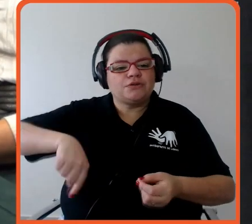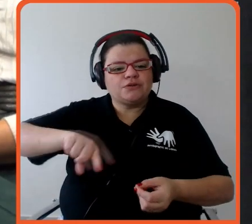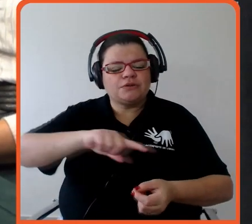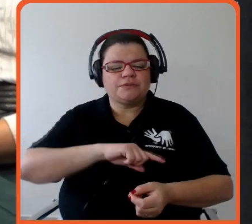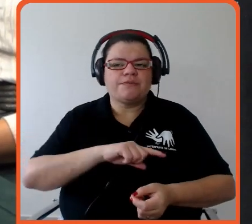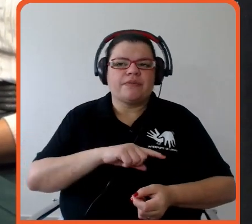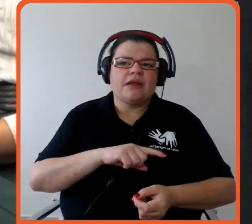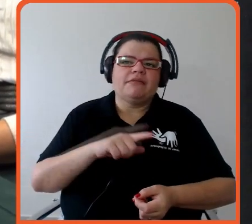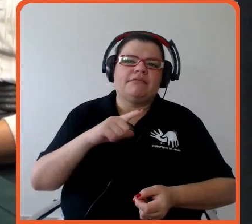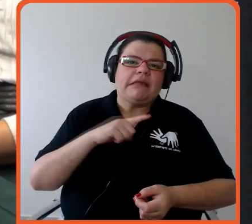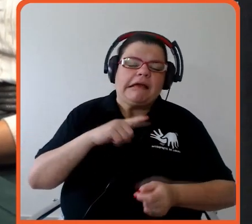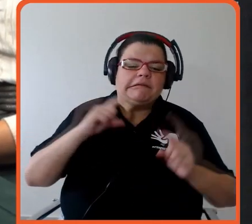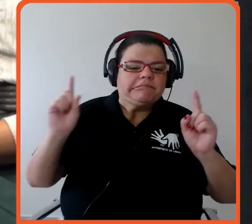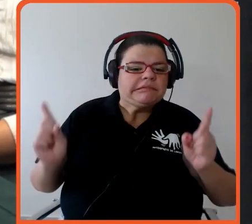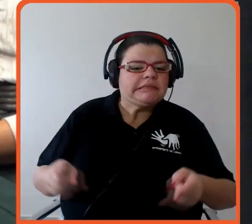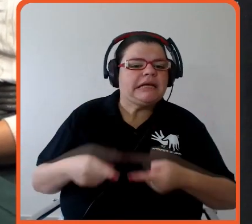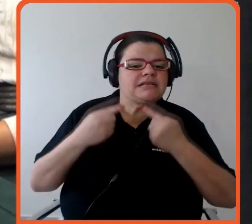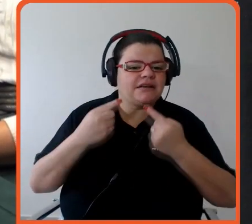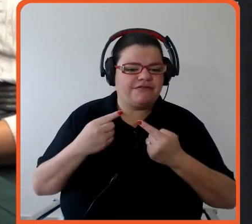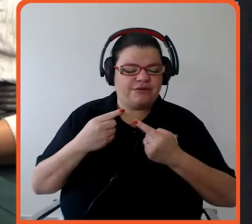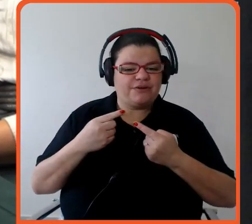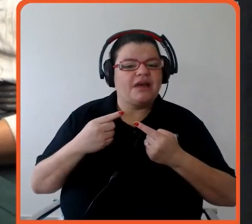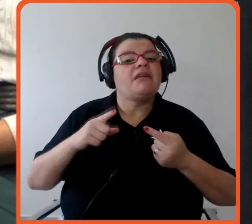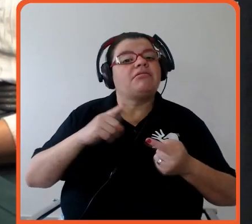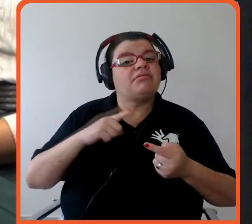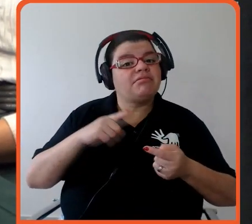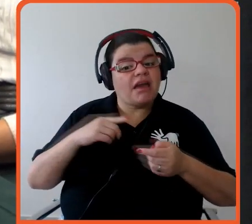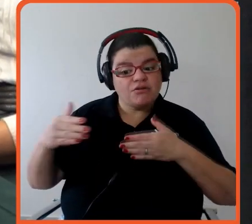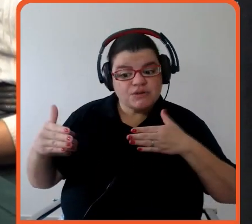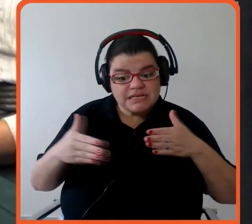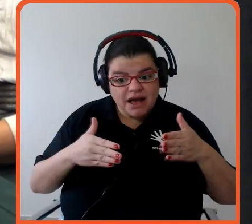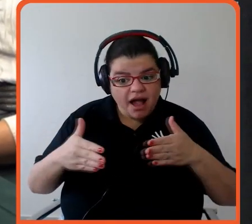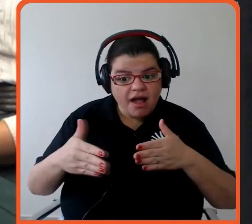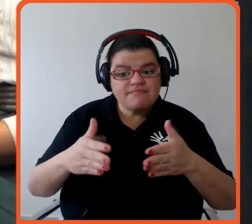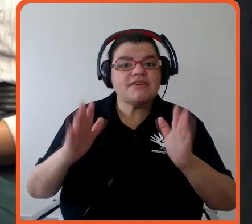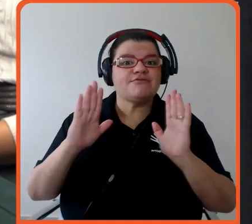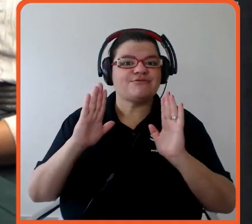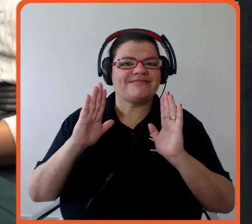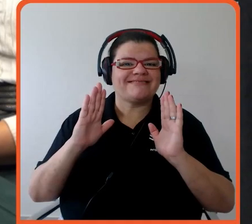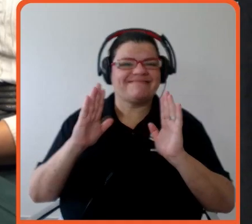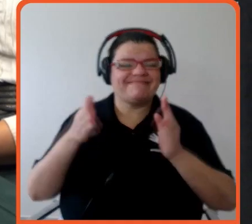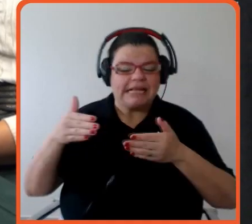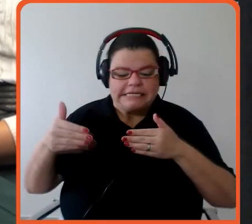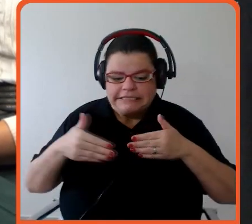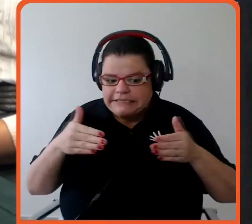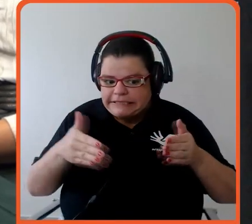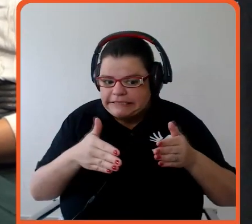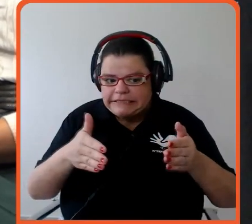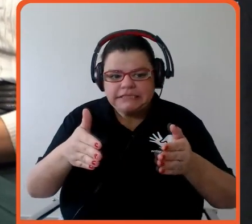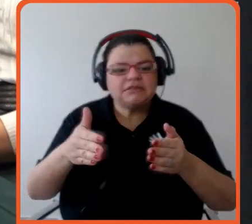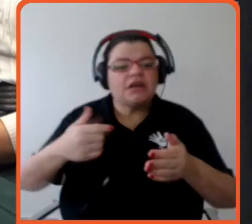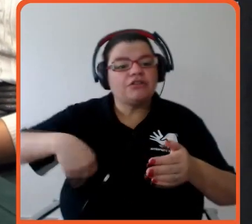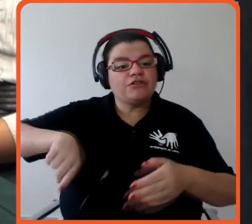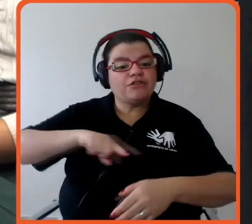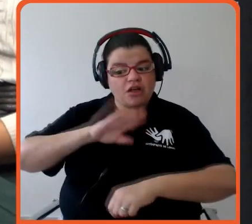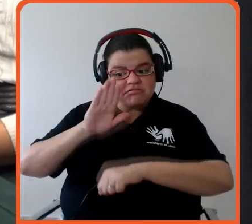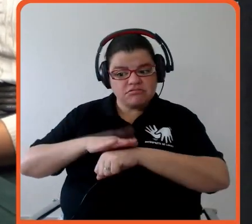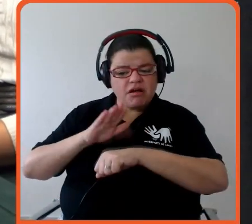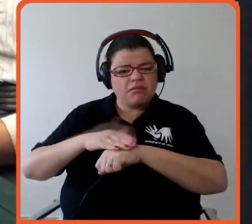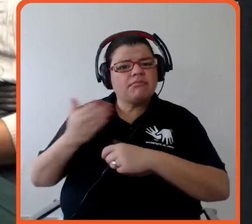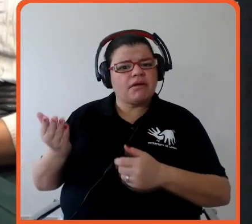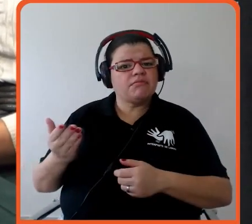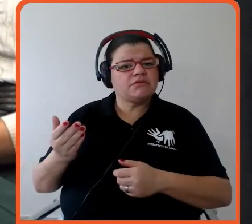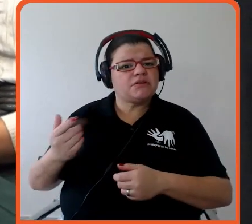tenha desafios aí, a gente tem os caminhos, e nesses caminhos ninguém é melhor do que a gente, a gente sabe como fazer,